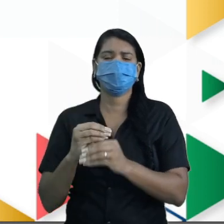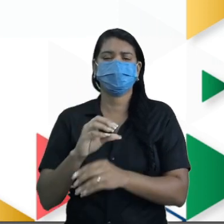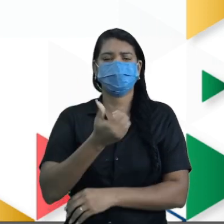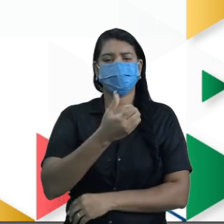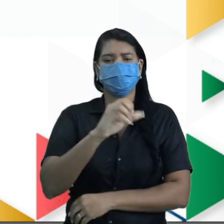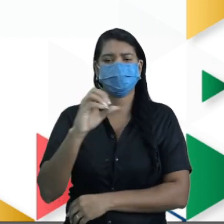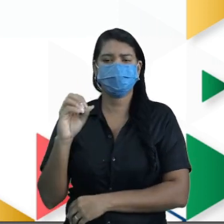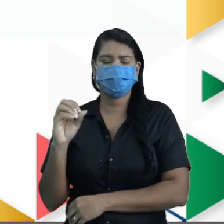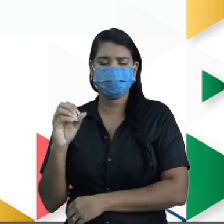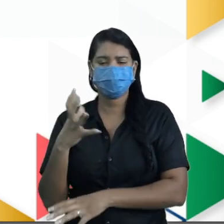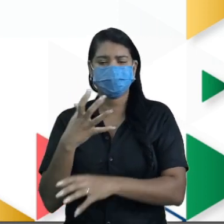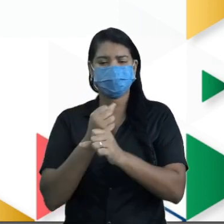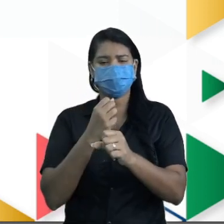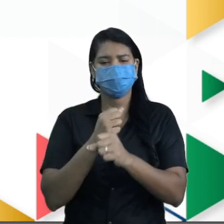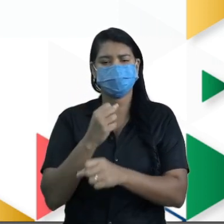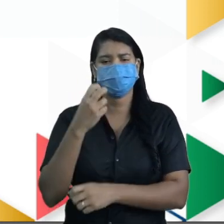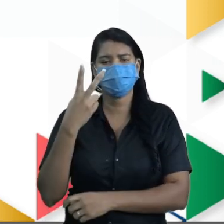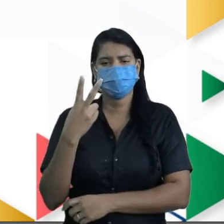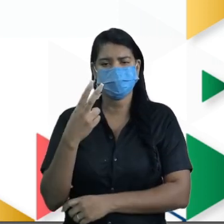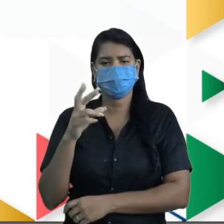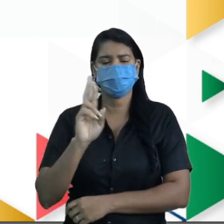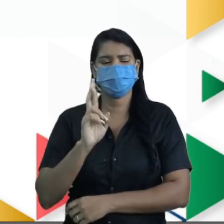notas de R$2,00. Ok?